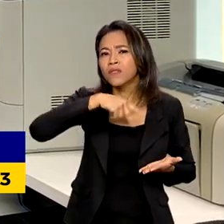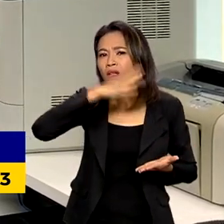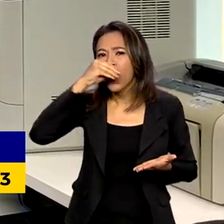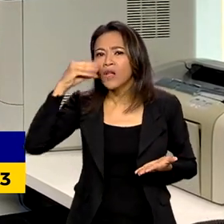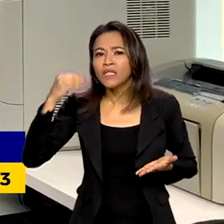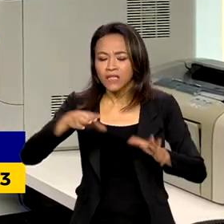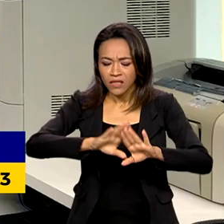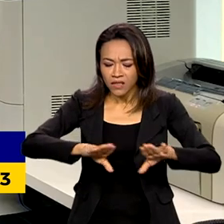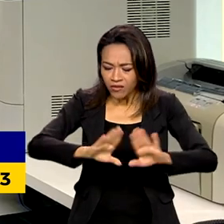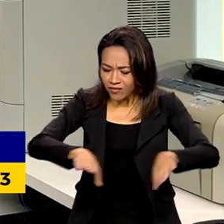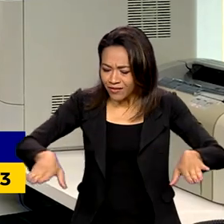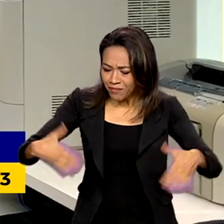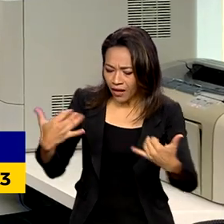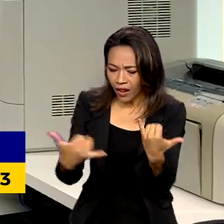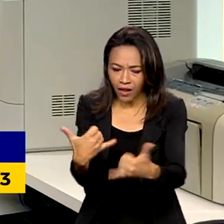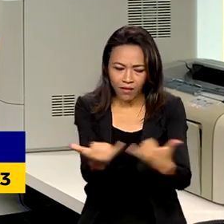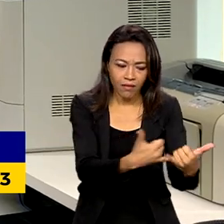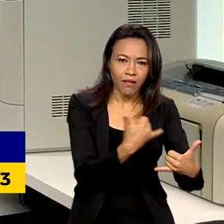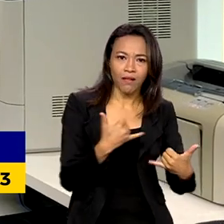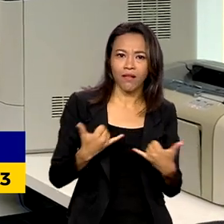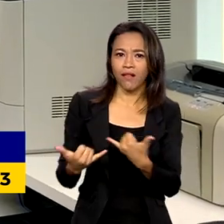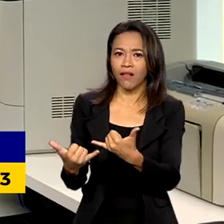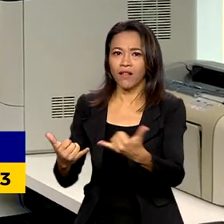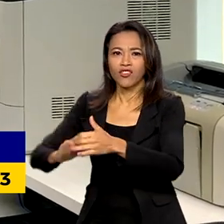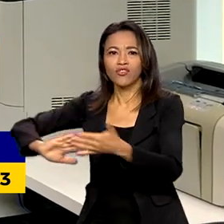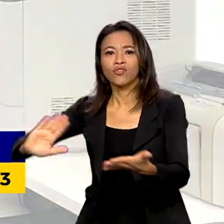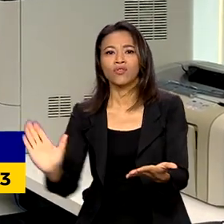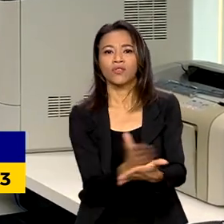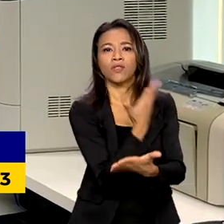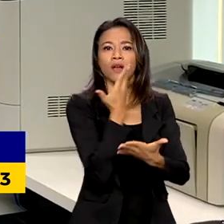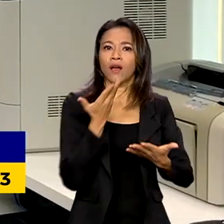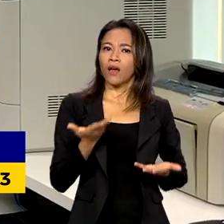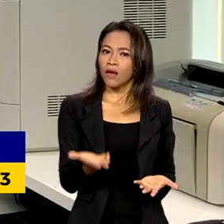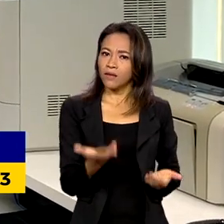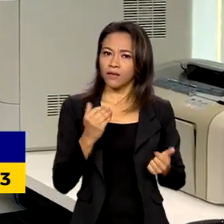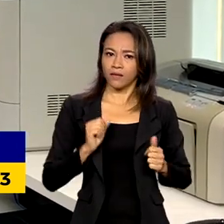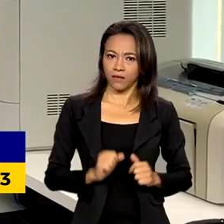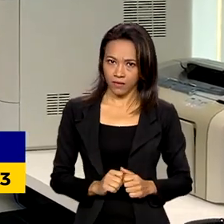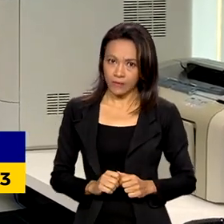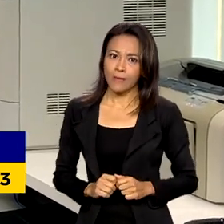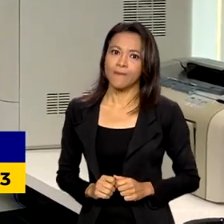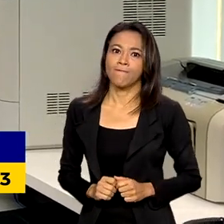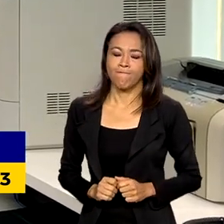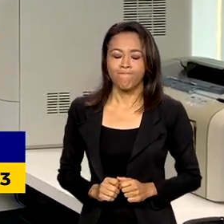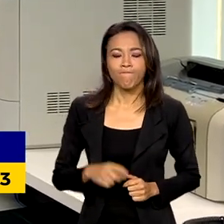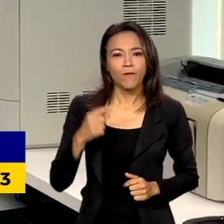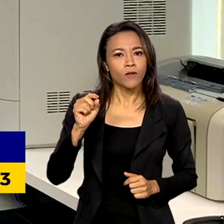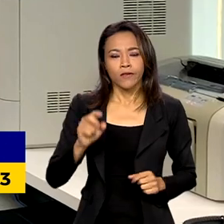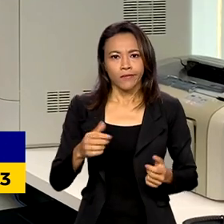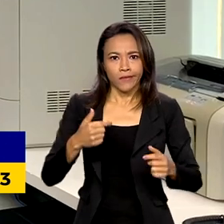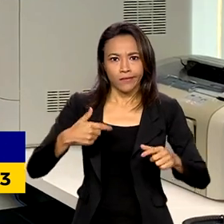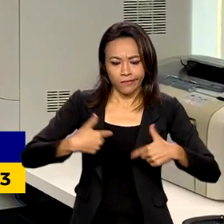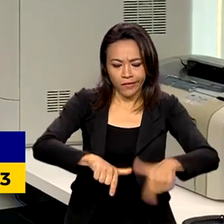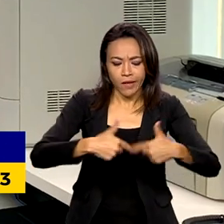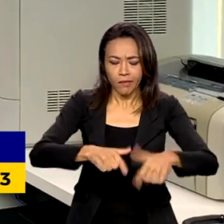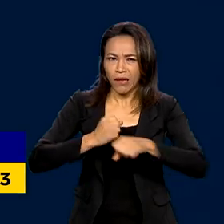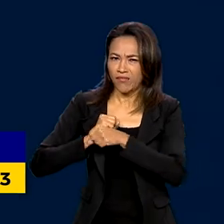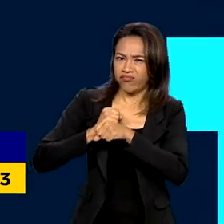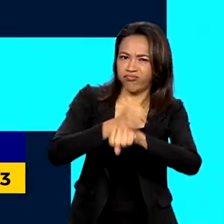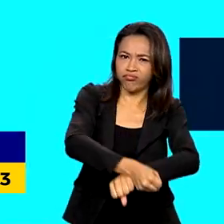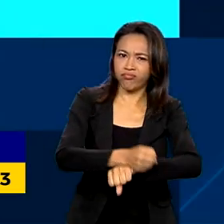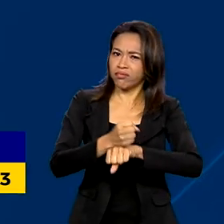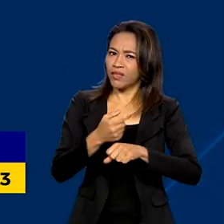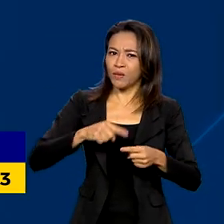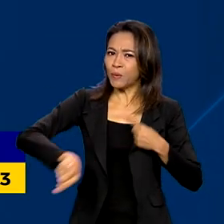ceifadas nessas condições de trabalho desumano.